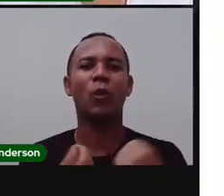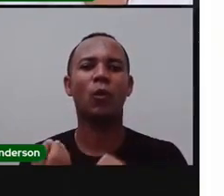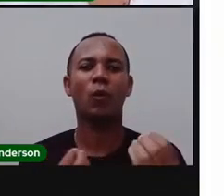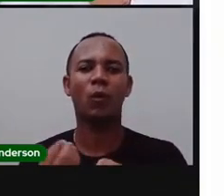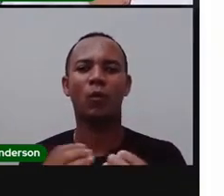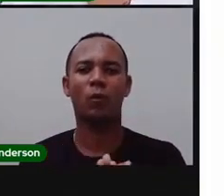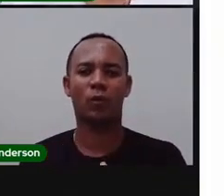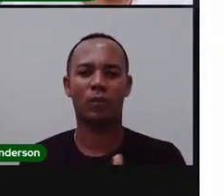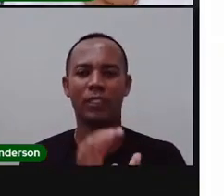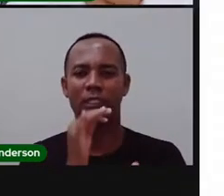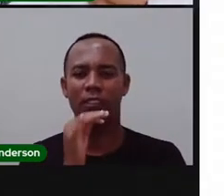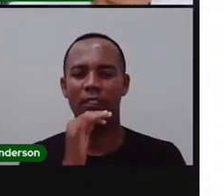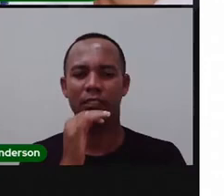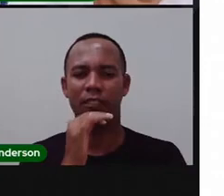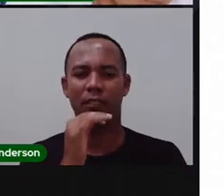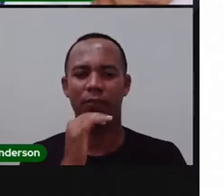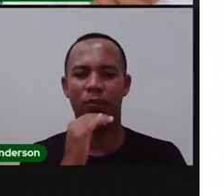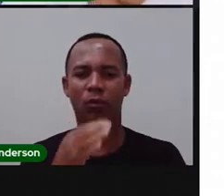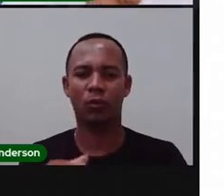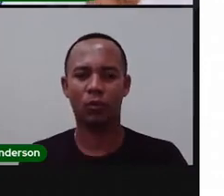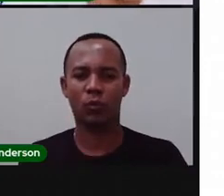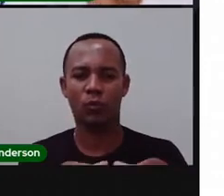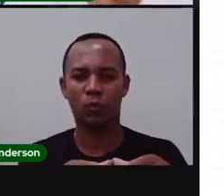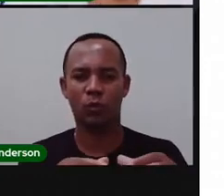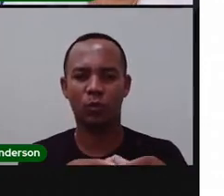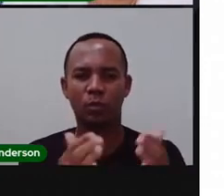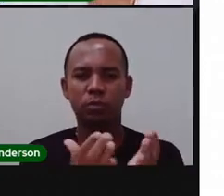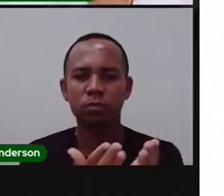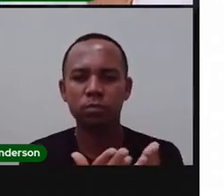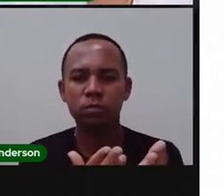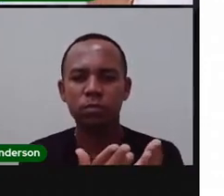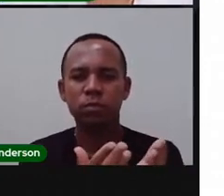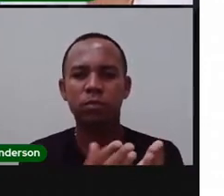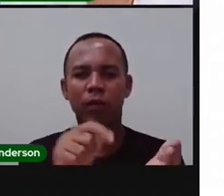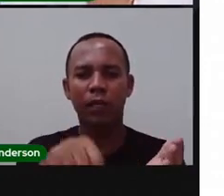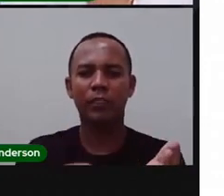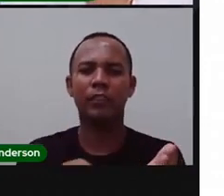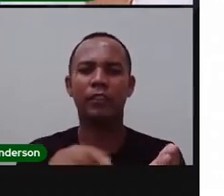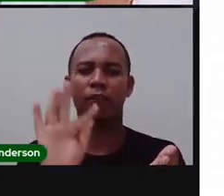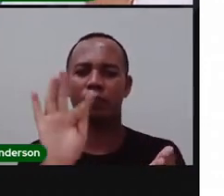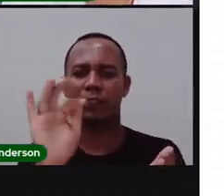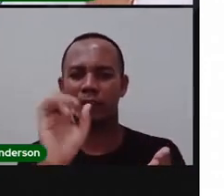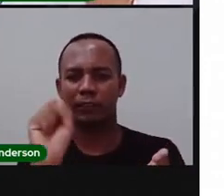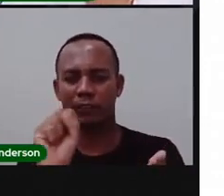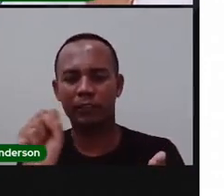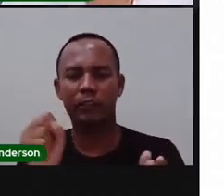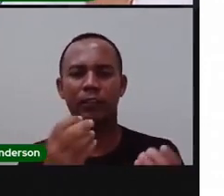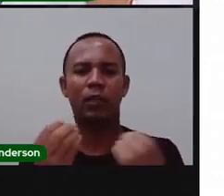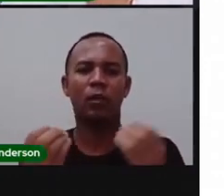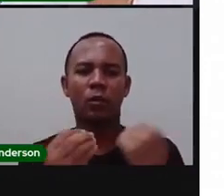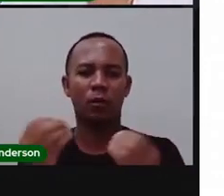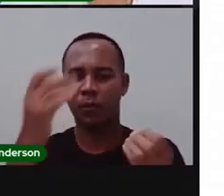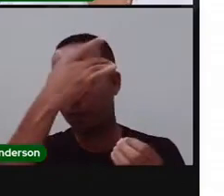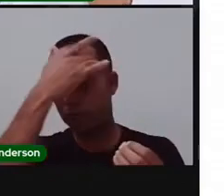Das igrejas evangélicas e protestantes da cidade. E as pessoas saem, né? Para